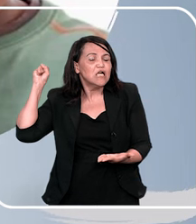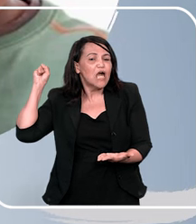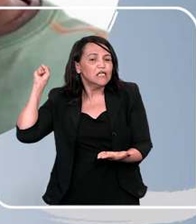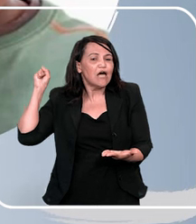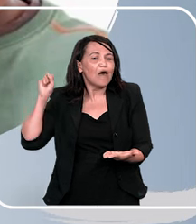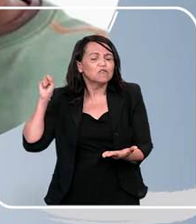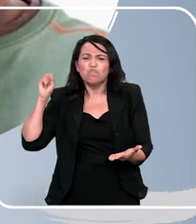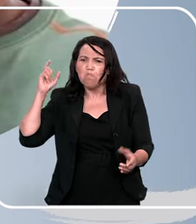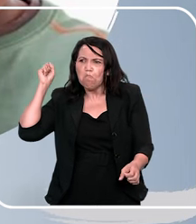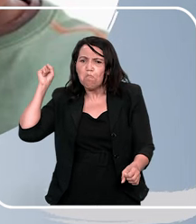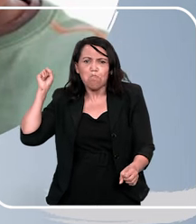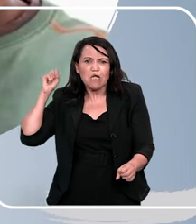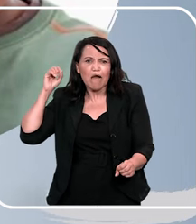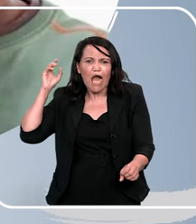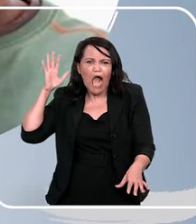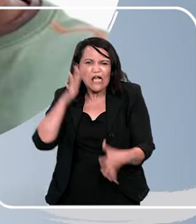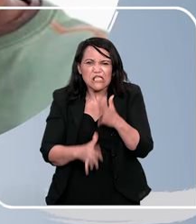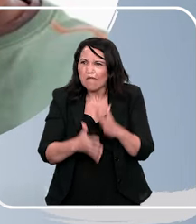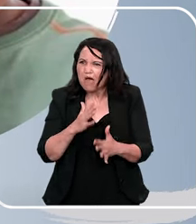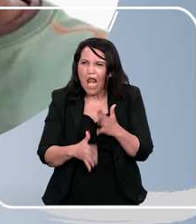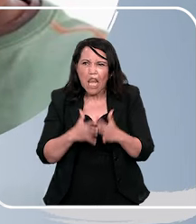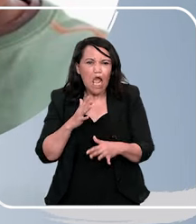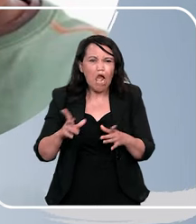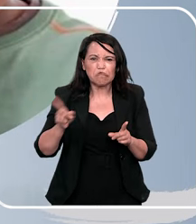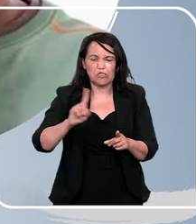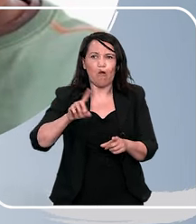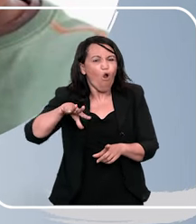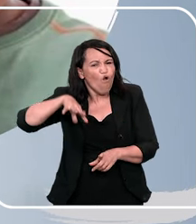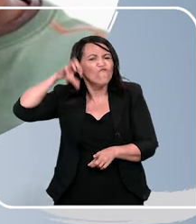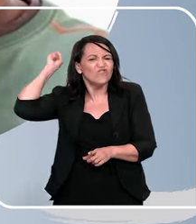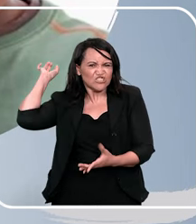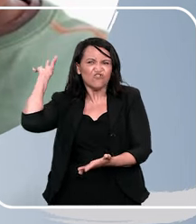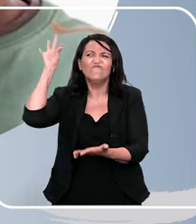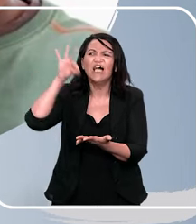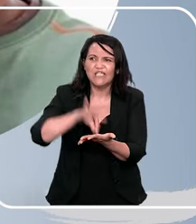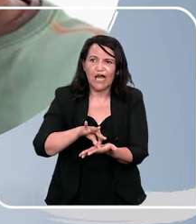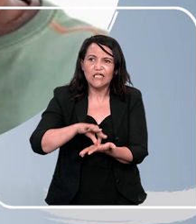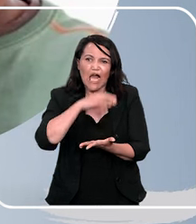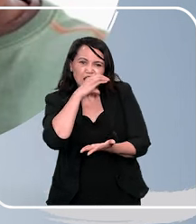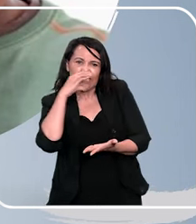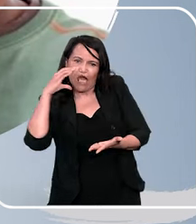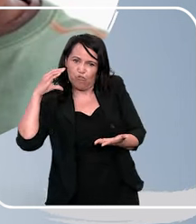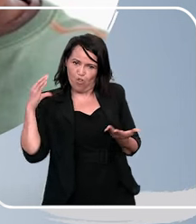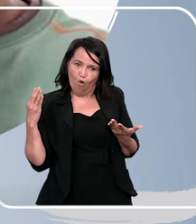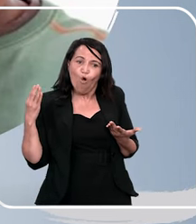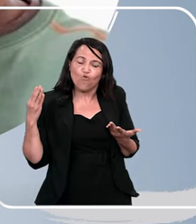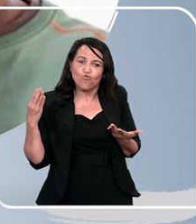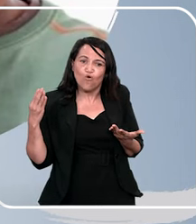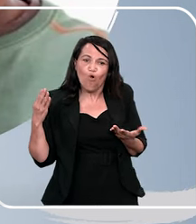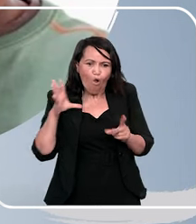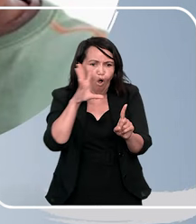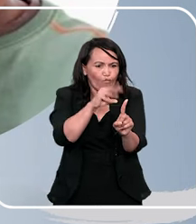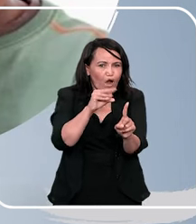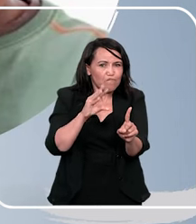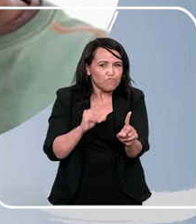ouvir, ouvir, ou escutar mesmo, não interrompendo, e escutar o que a criança tá falando. E aquele adulto,